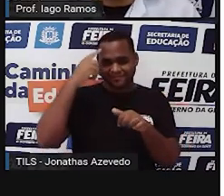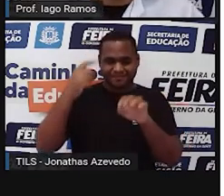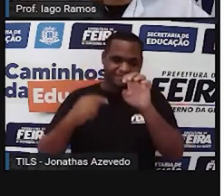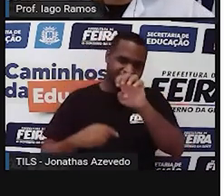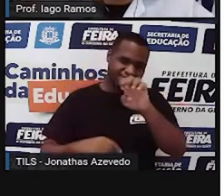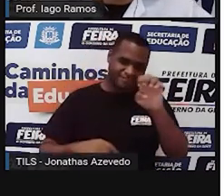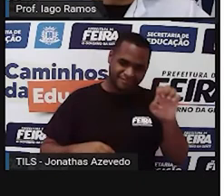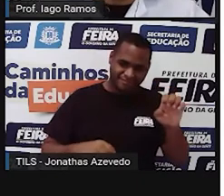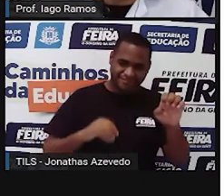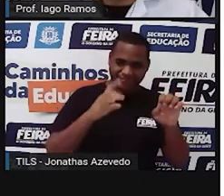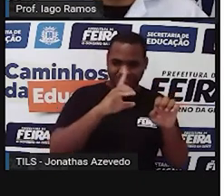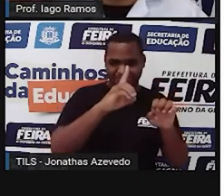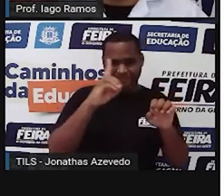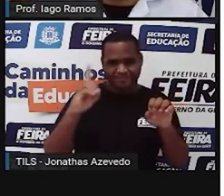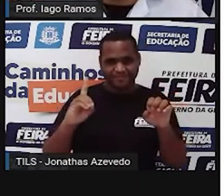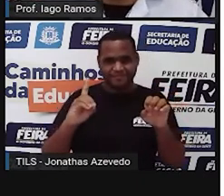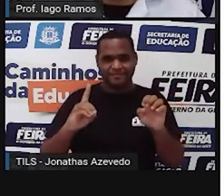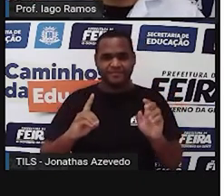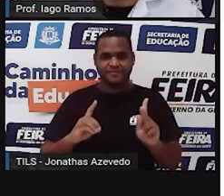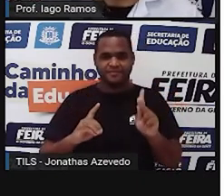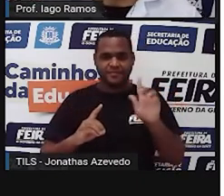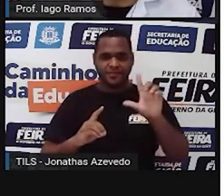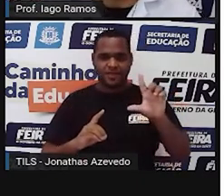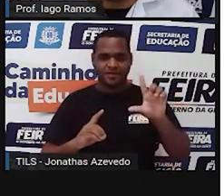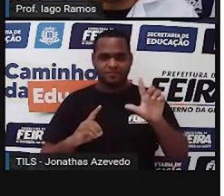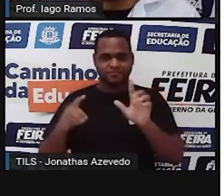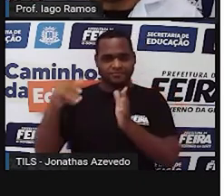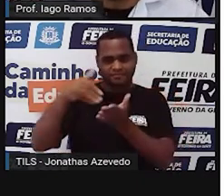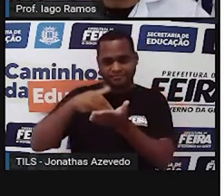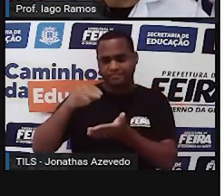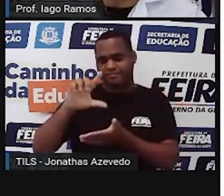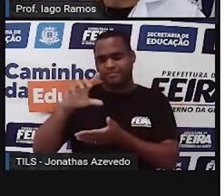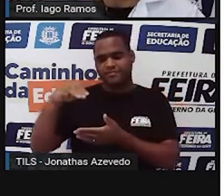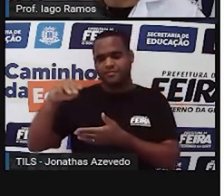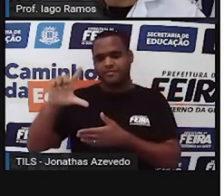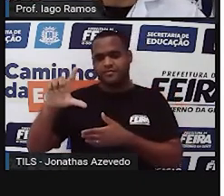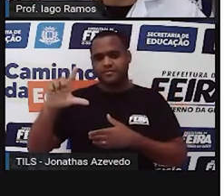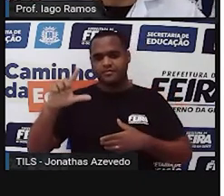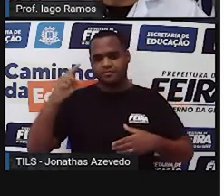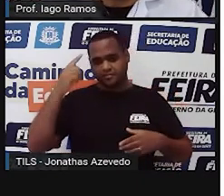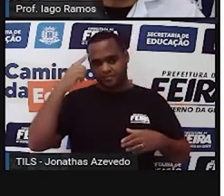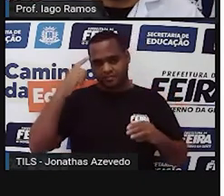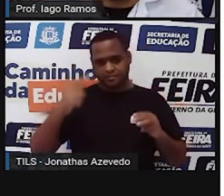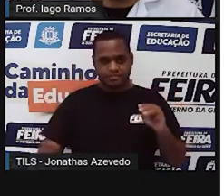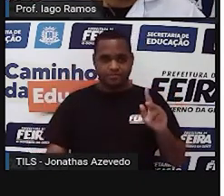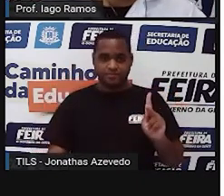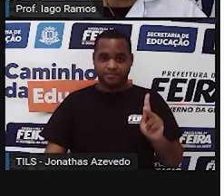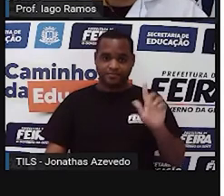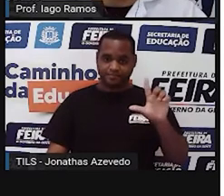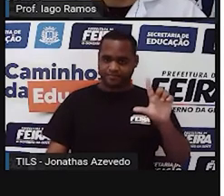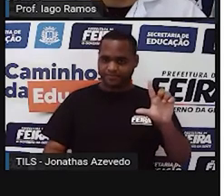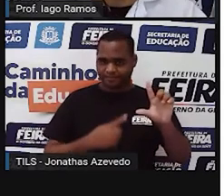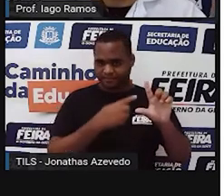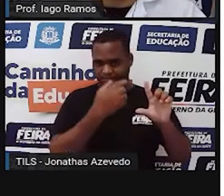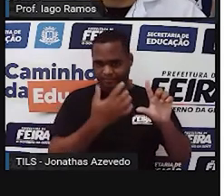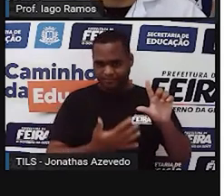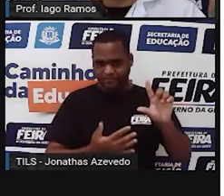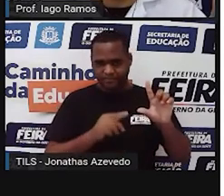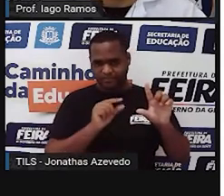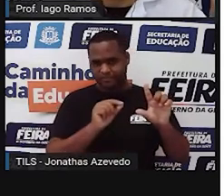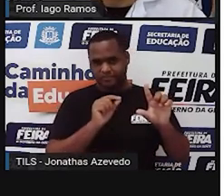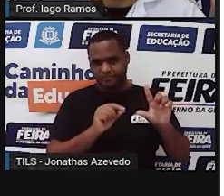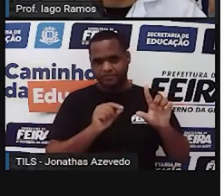direita, do KL até o ML, certo? KL é quilolitro. Então, se você tem alguma